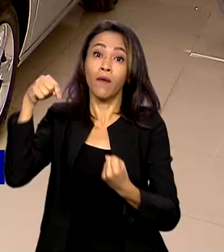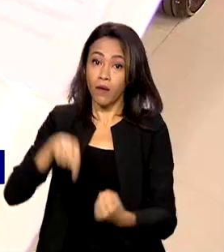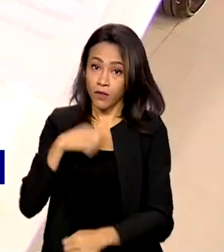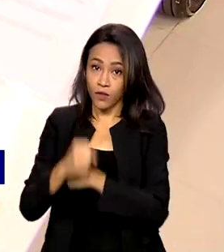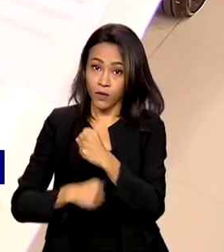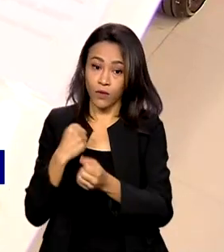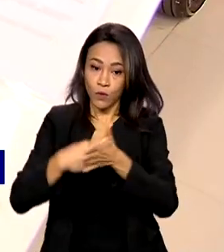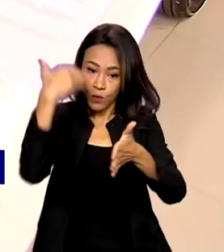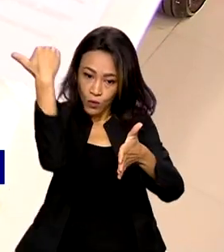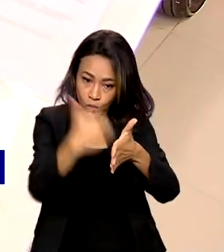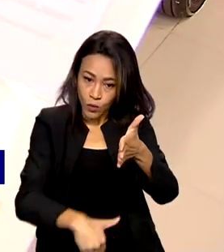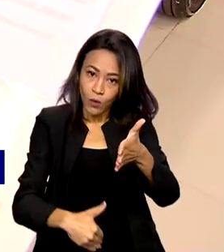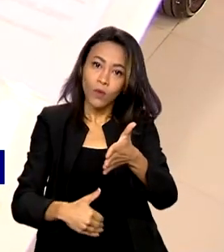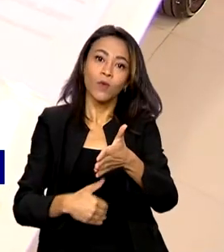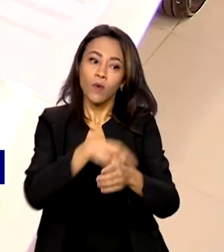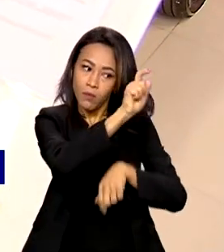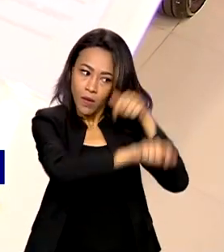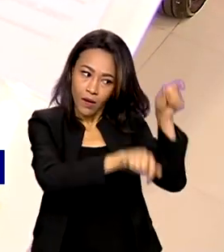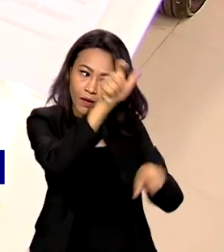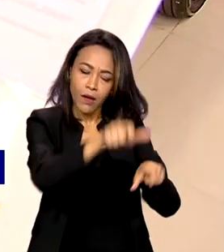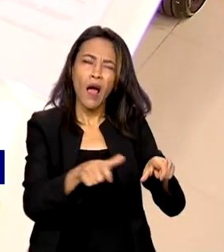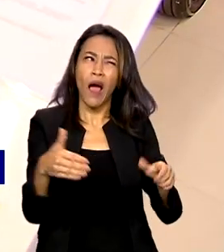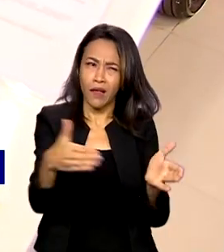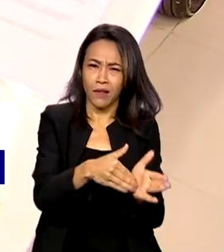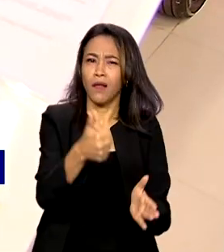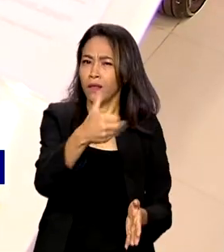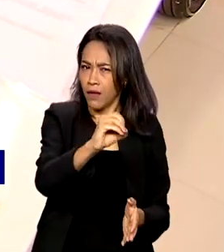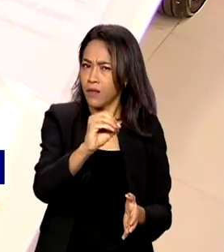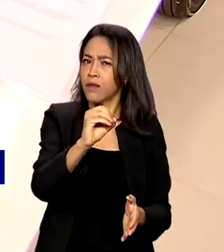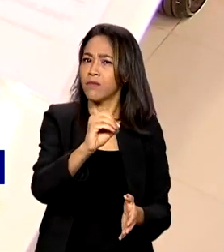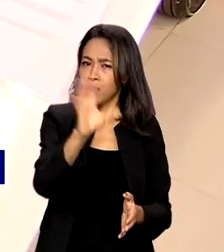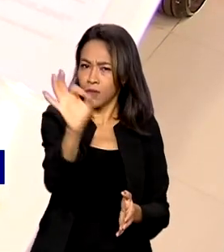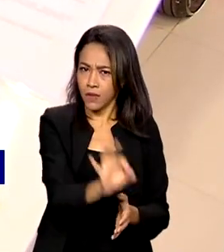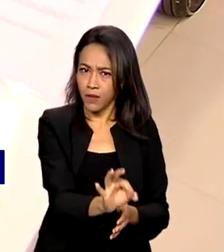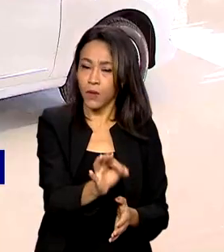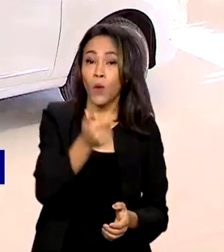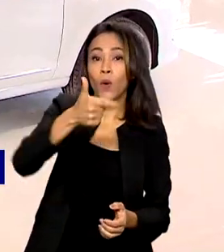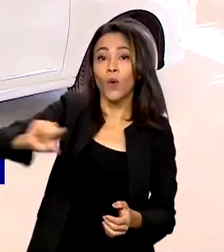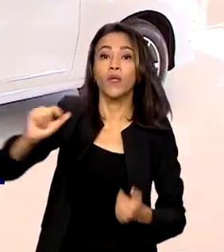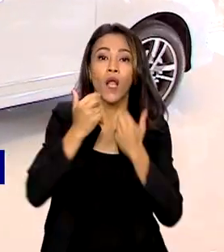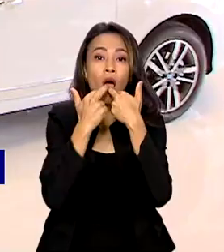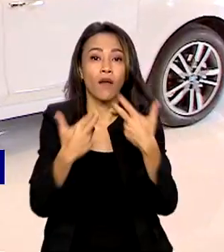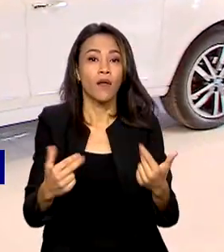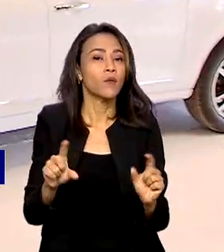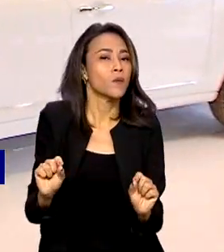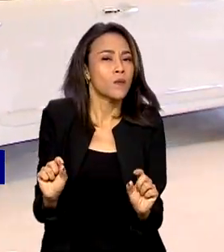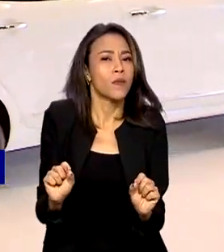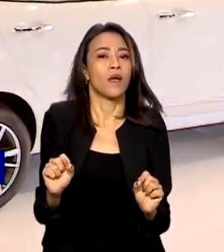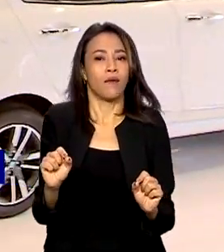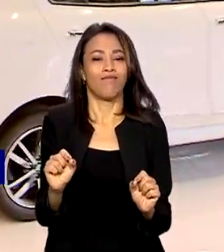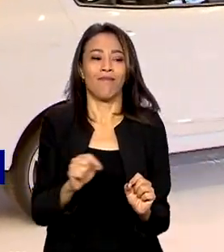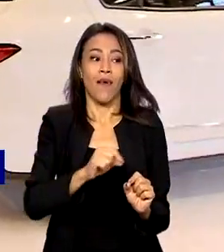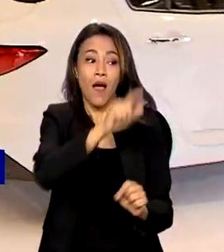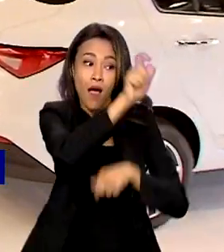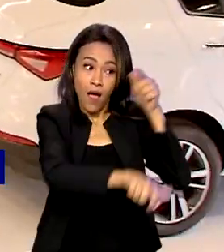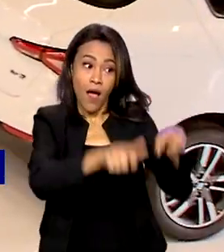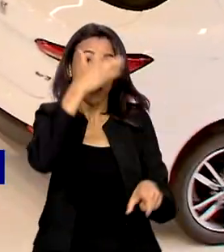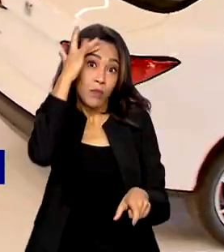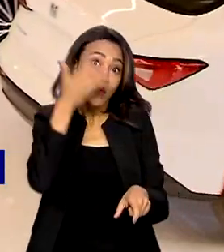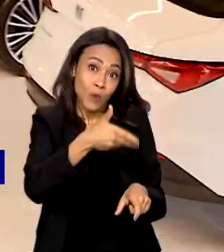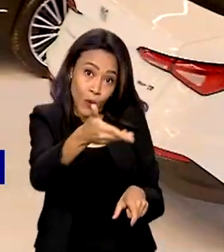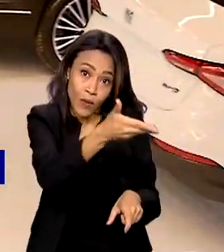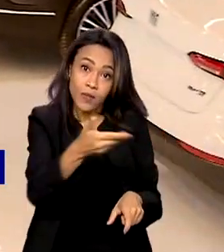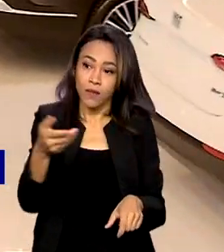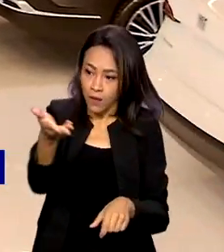descontos para o consumidor podem chegar a 10%. Outra novidade é que além das pessoas comuns, as